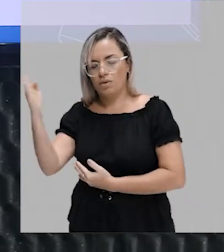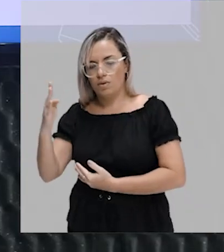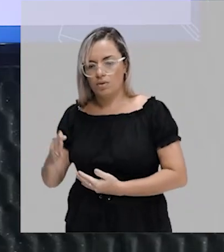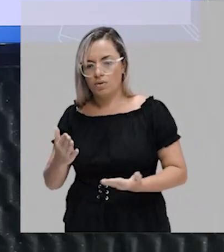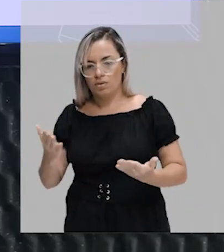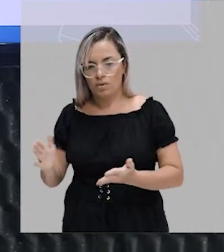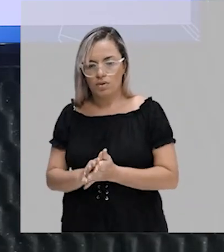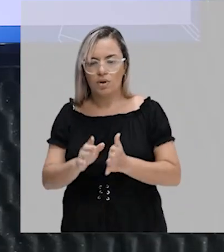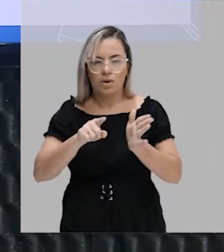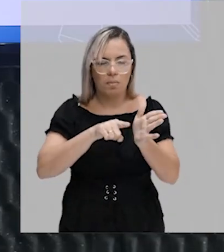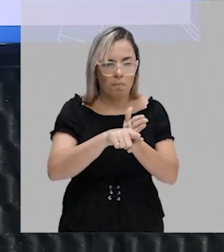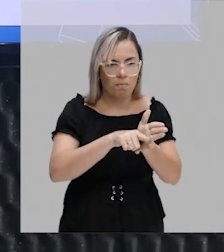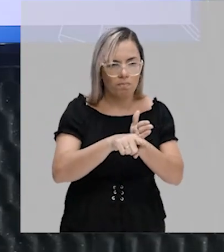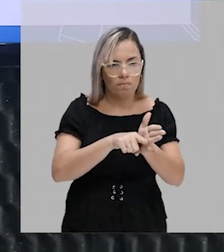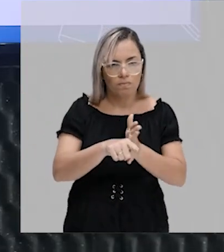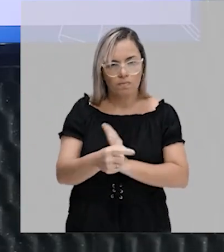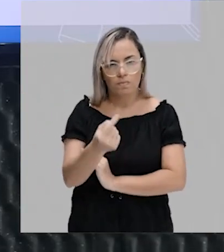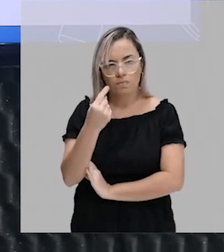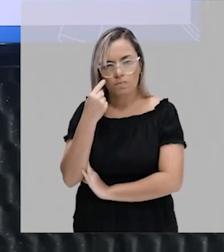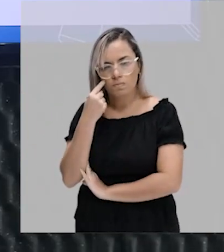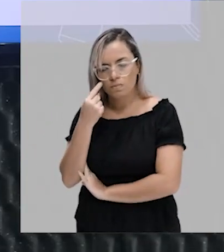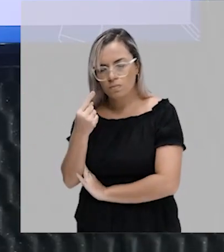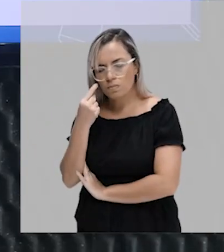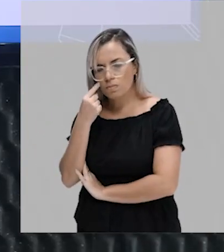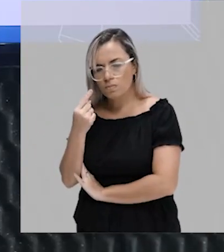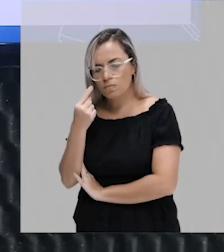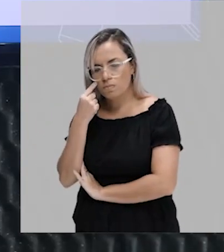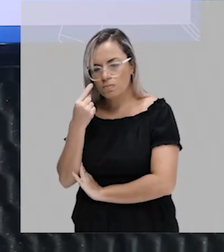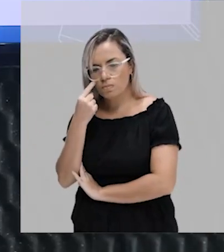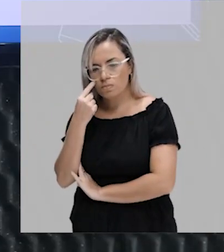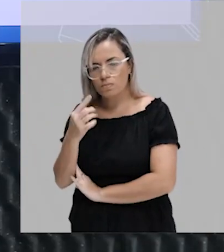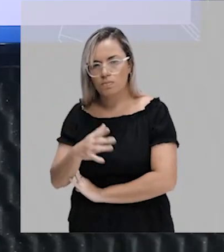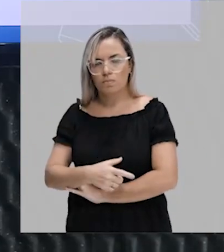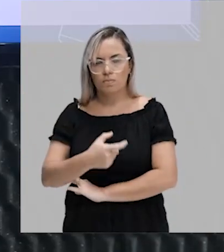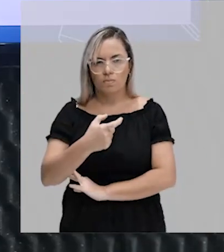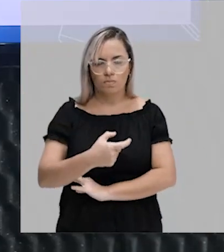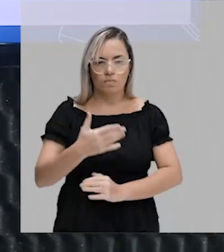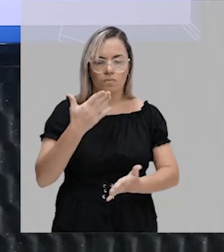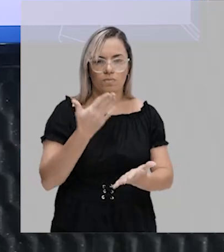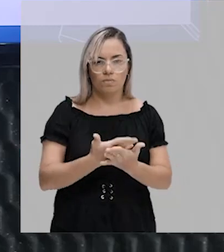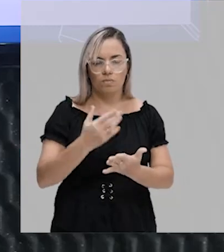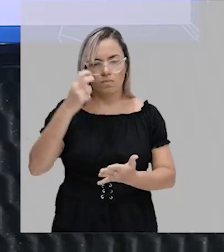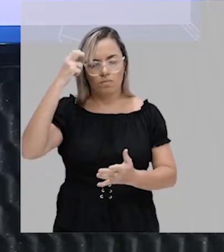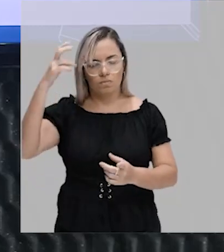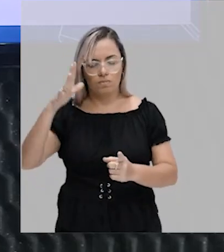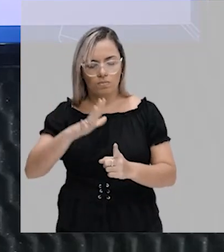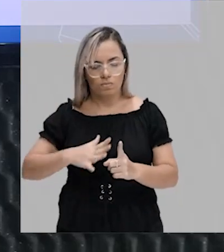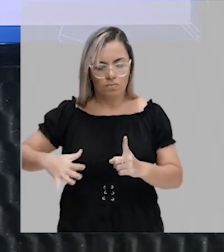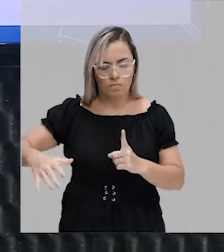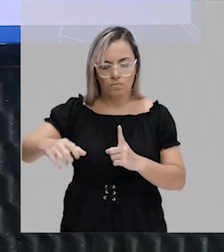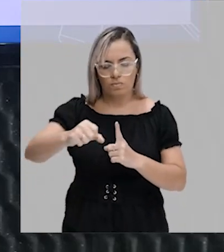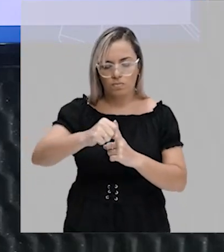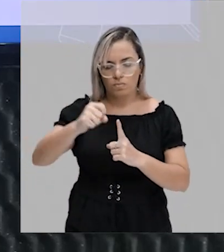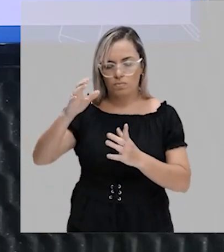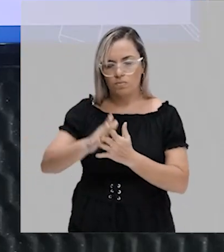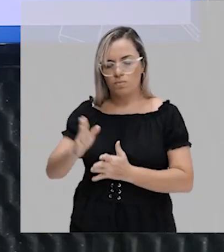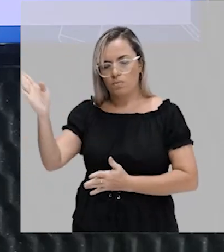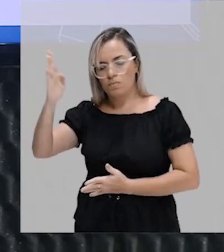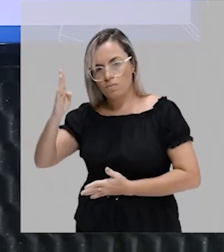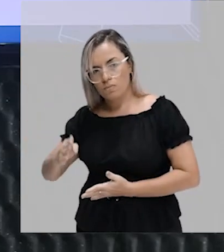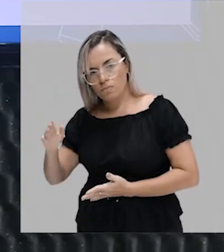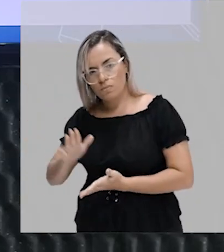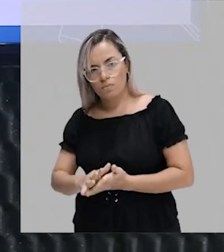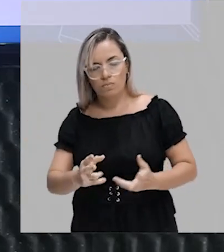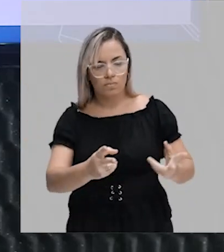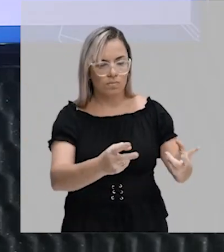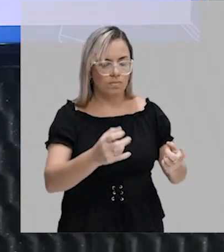a Neuma, ela tentou observar de que maneira os sociólogos brasileiros ou os intelectuais brasileiros perceberam